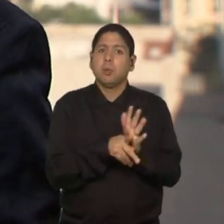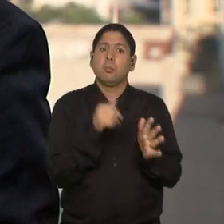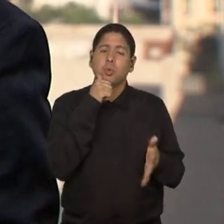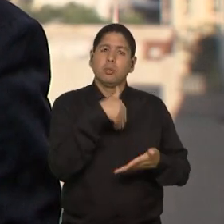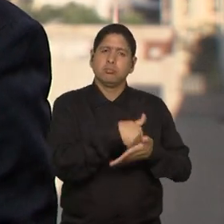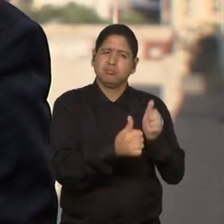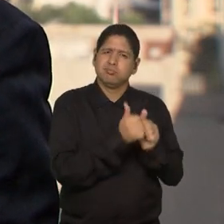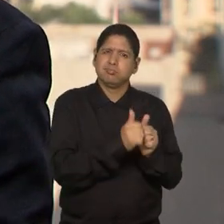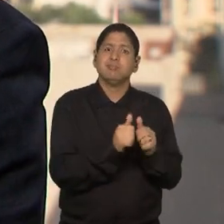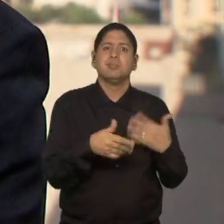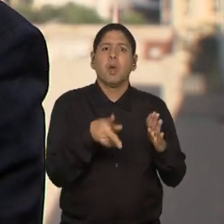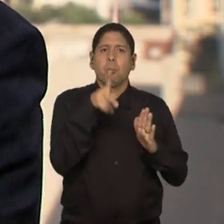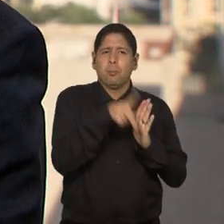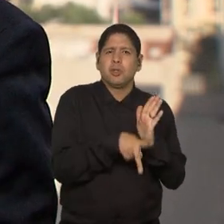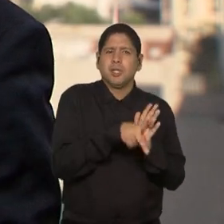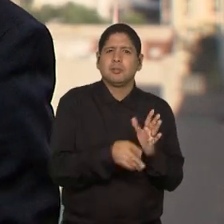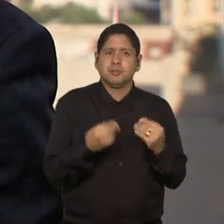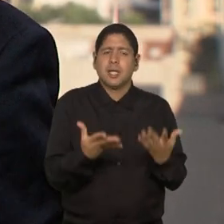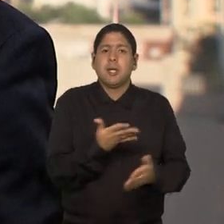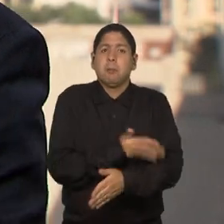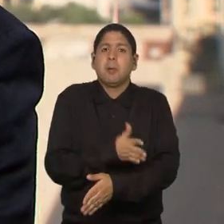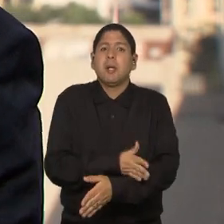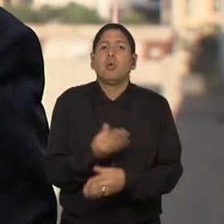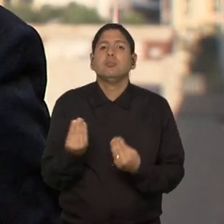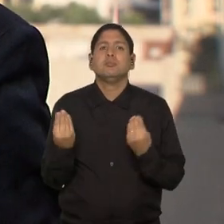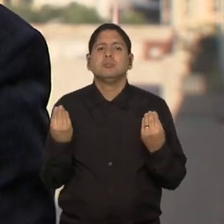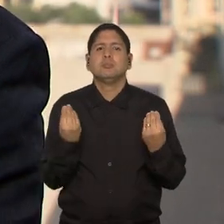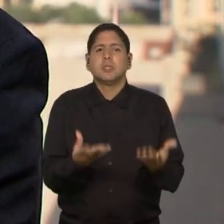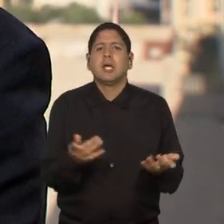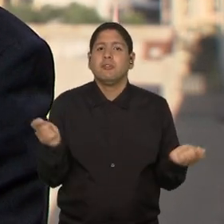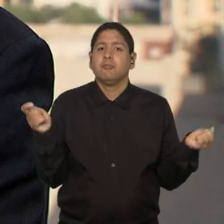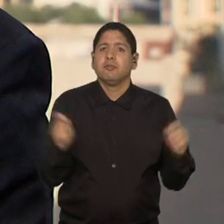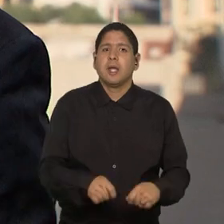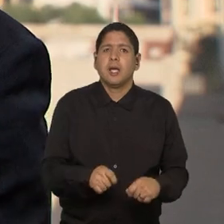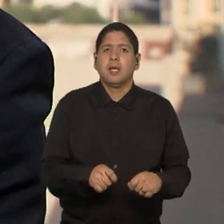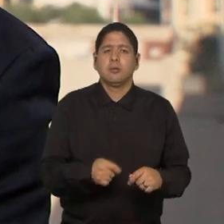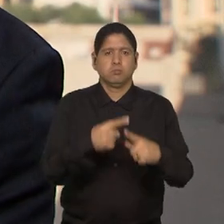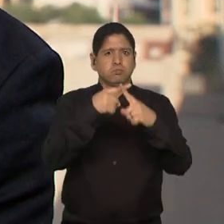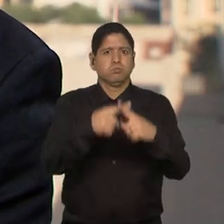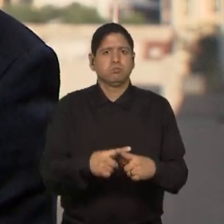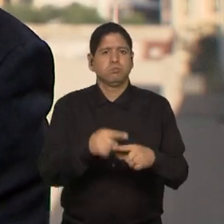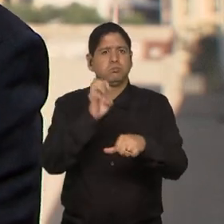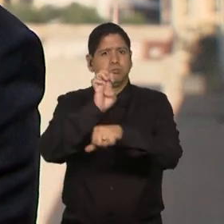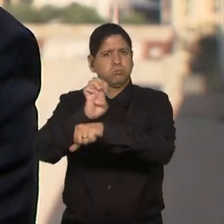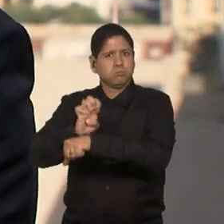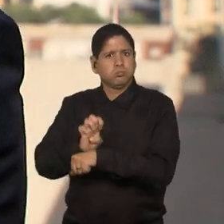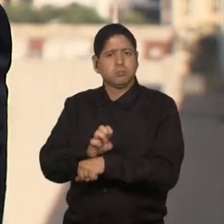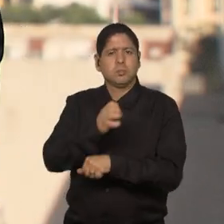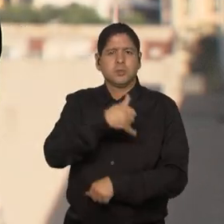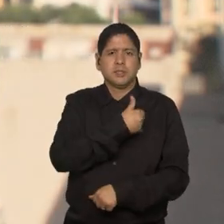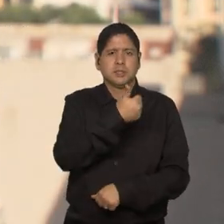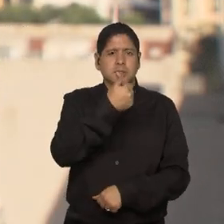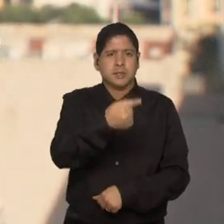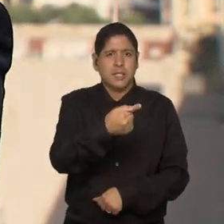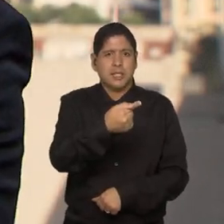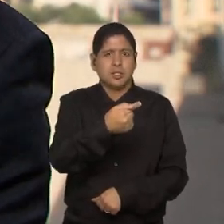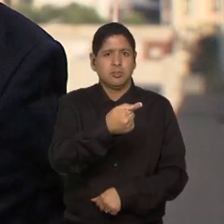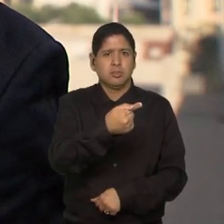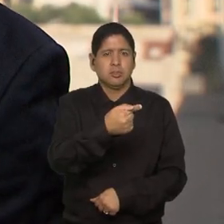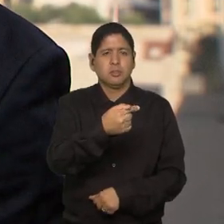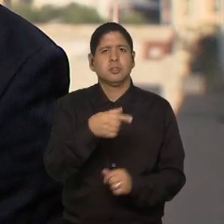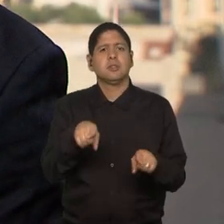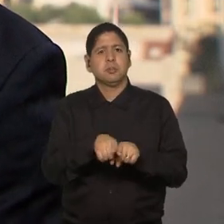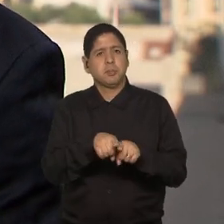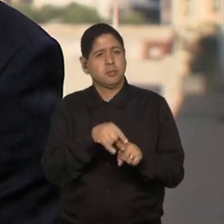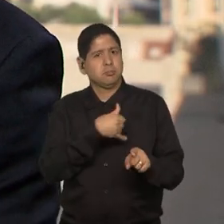que está sendo colocado em prática, que é para viabilizar os campeonatos estaduais sub-17, sub-15 femininos na